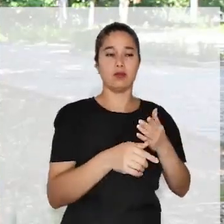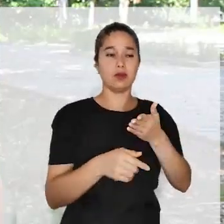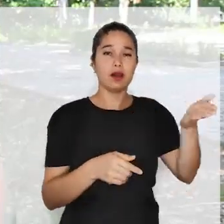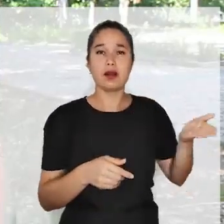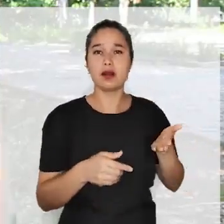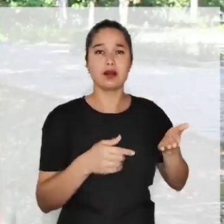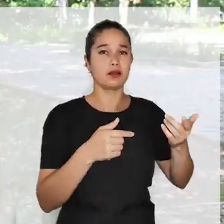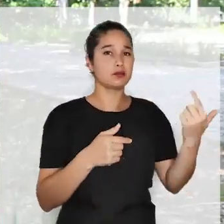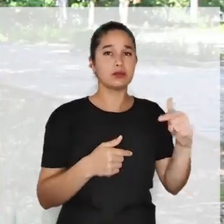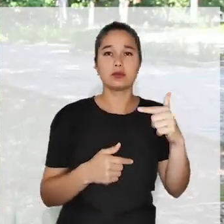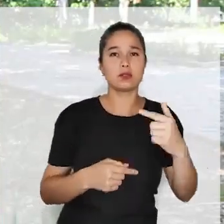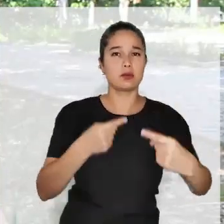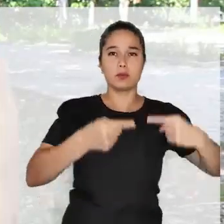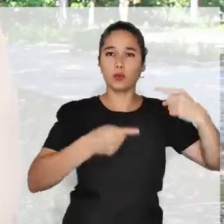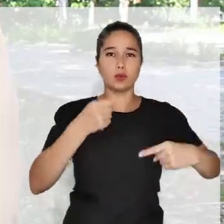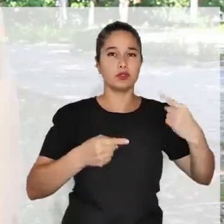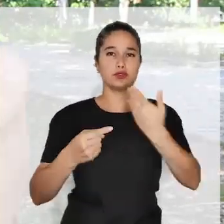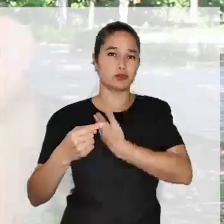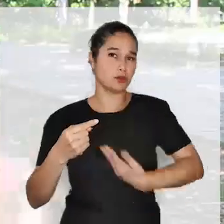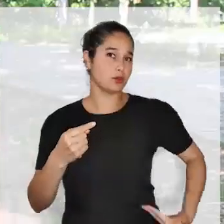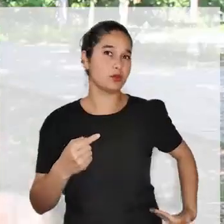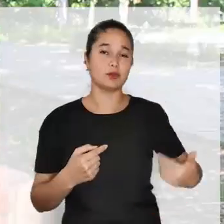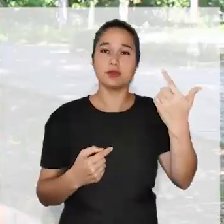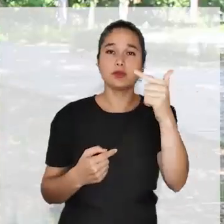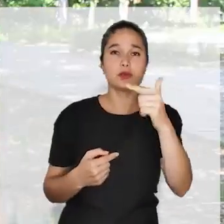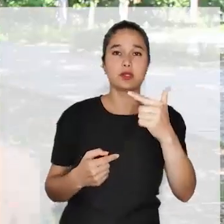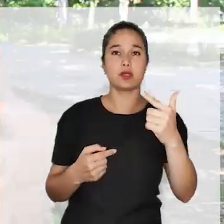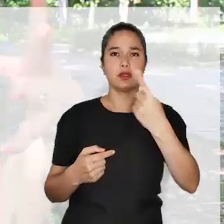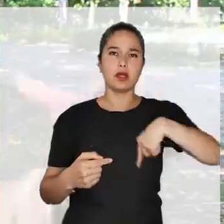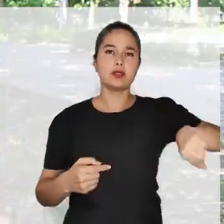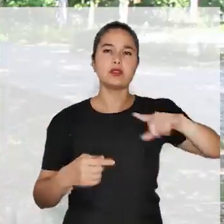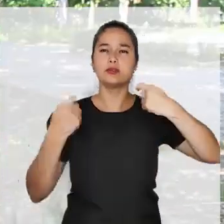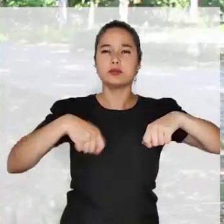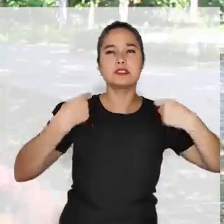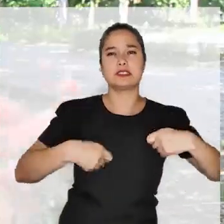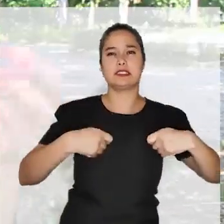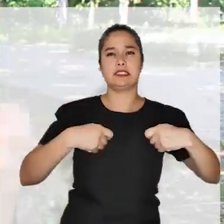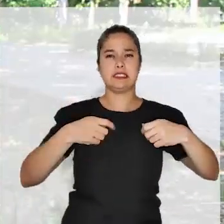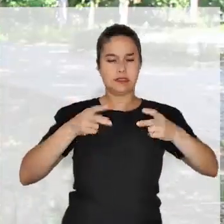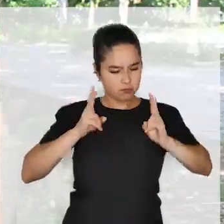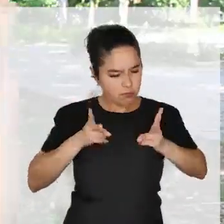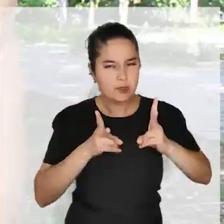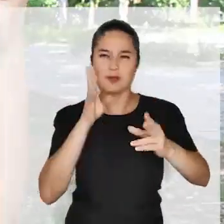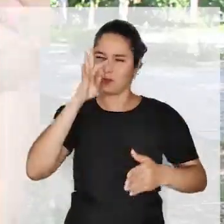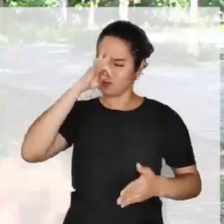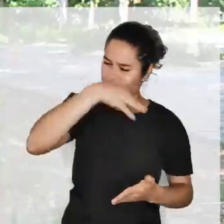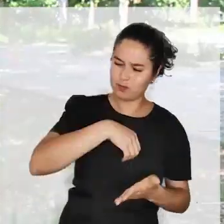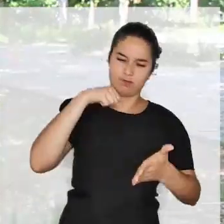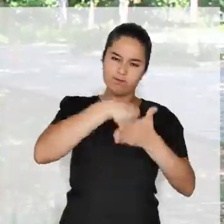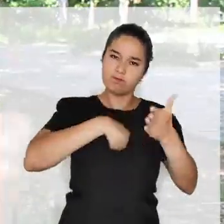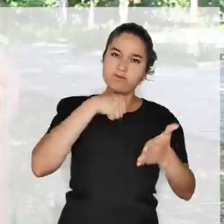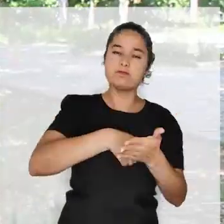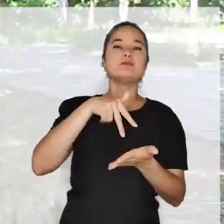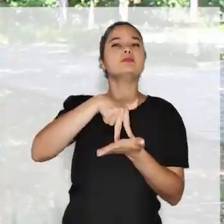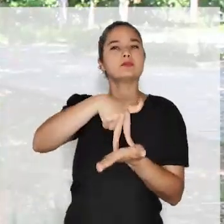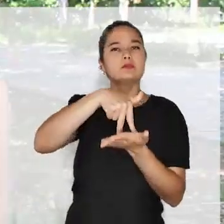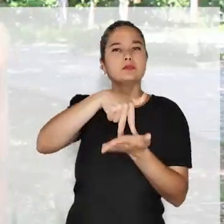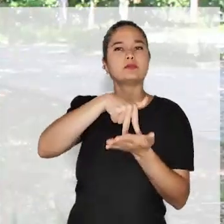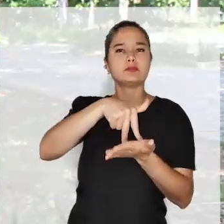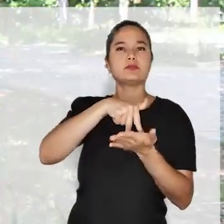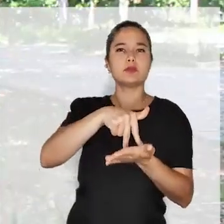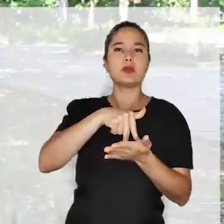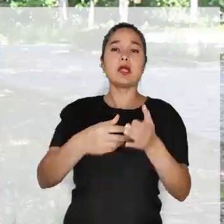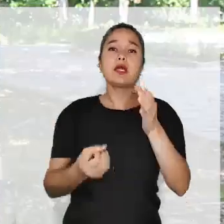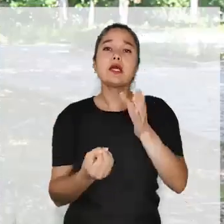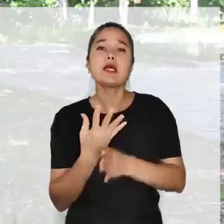que persistir sempre, que queremos uma política pública para todos os povos indígenas, de acordo com sua especificidade, com a sua